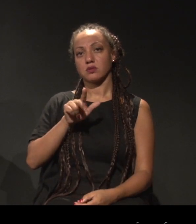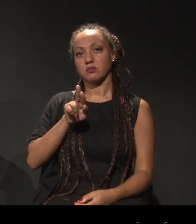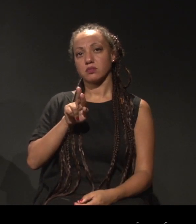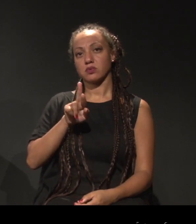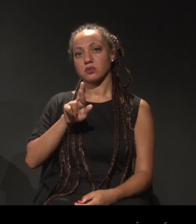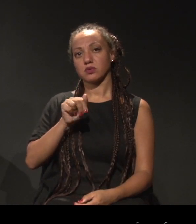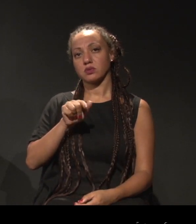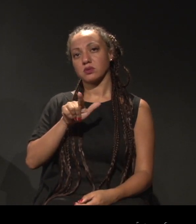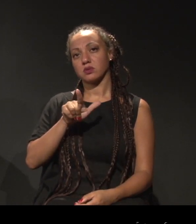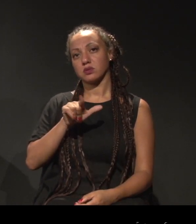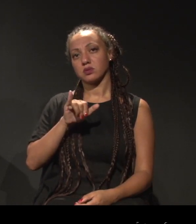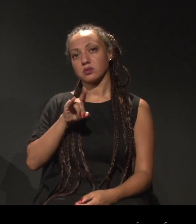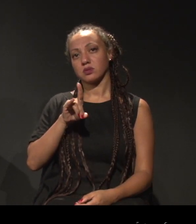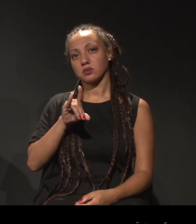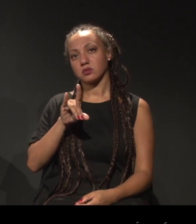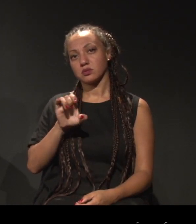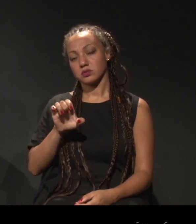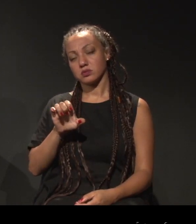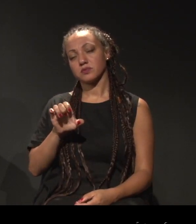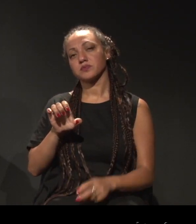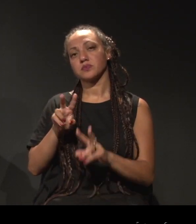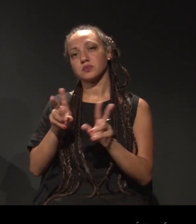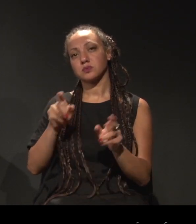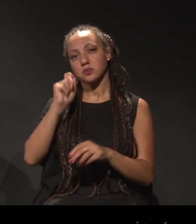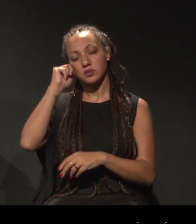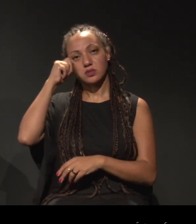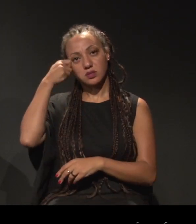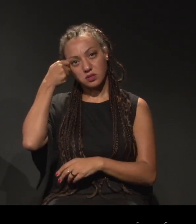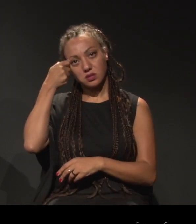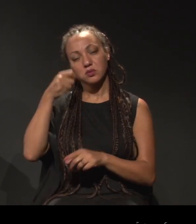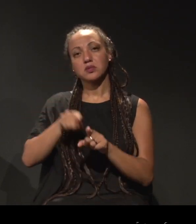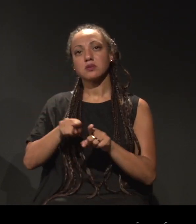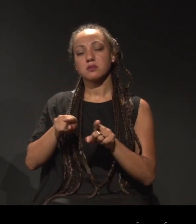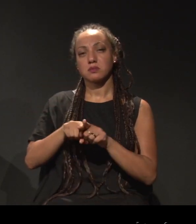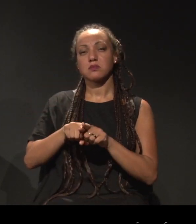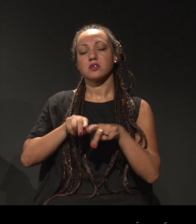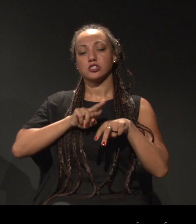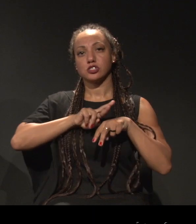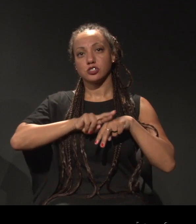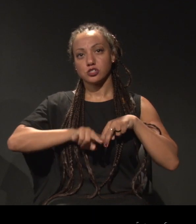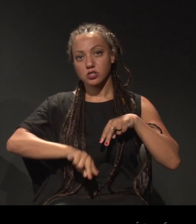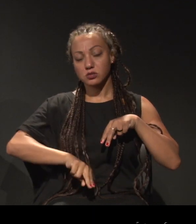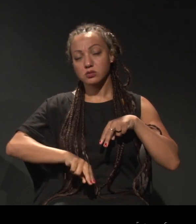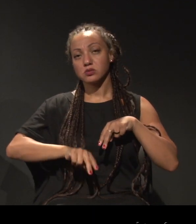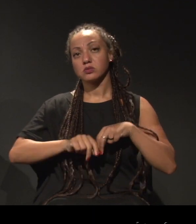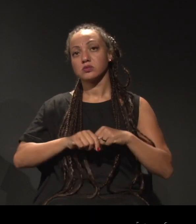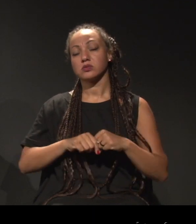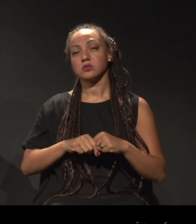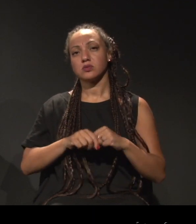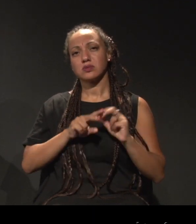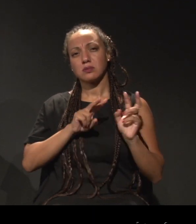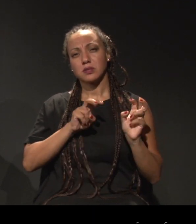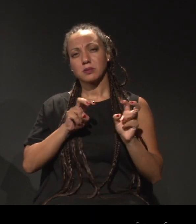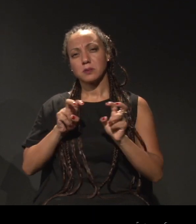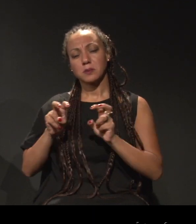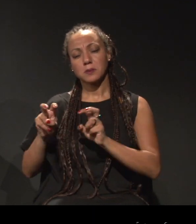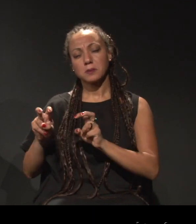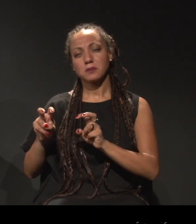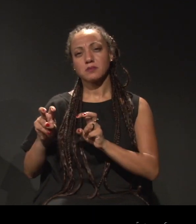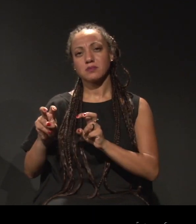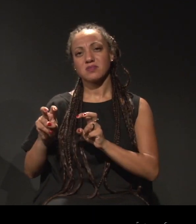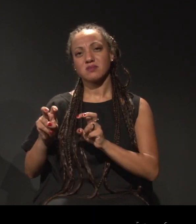a questão negra, assim como as questões de gênero, elas eram tidas como